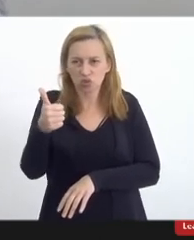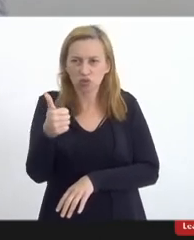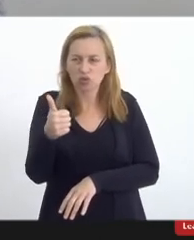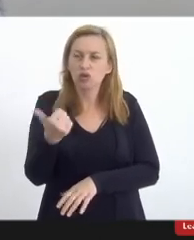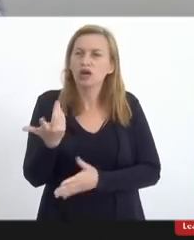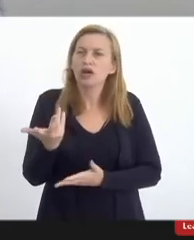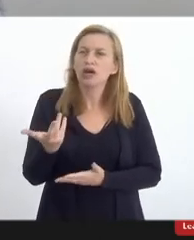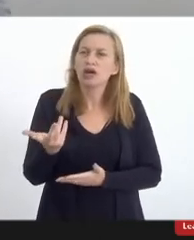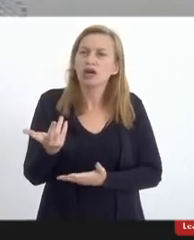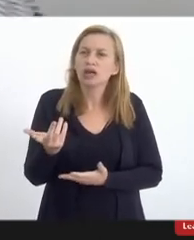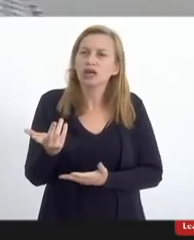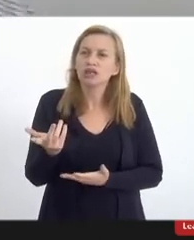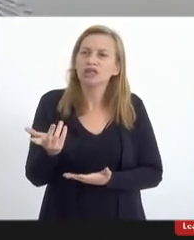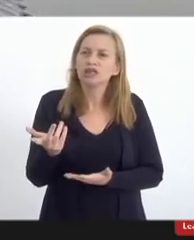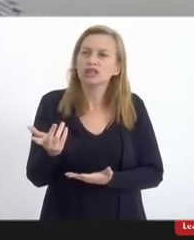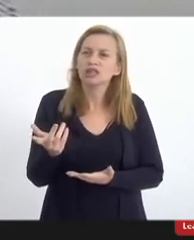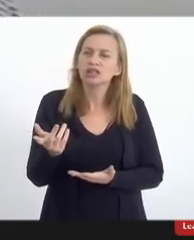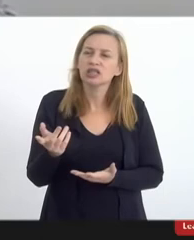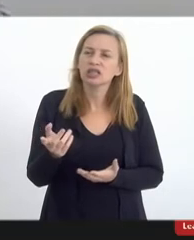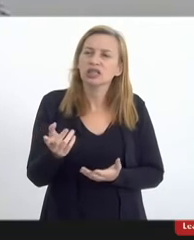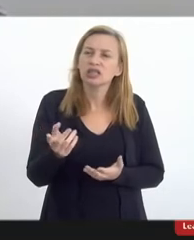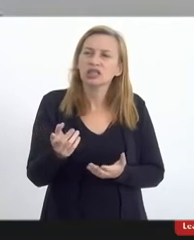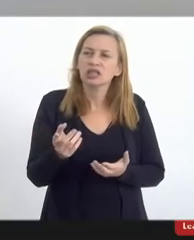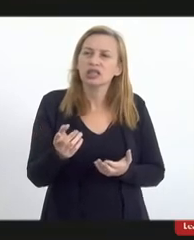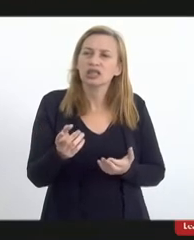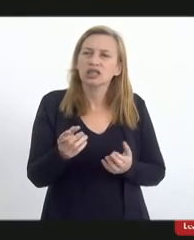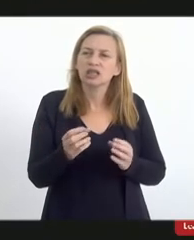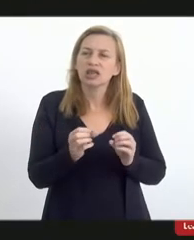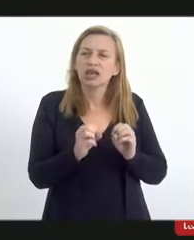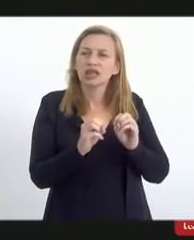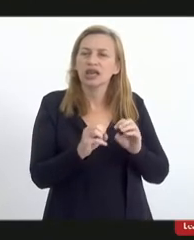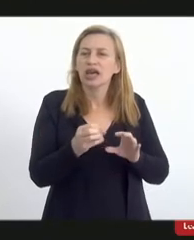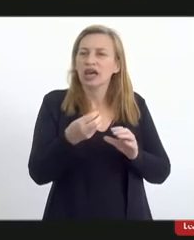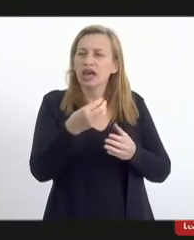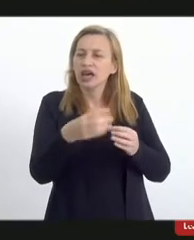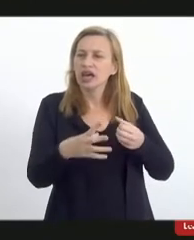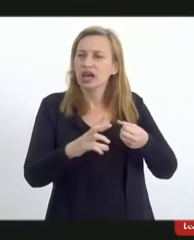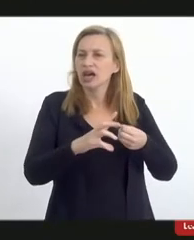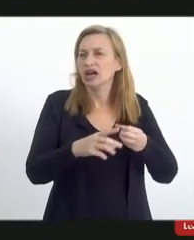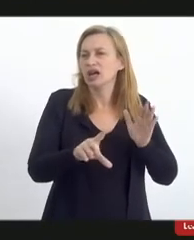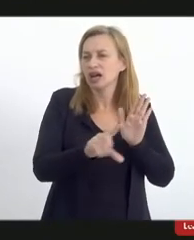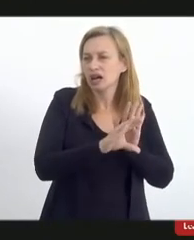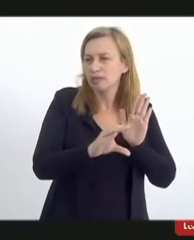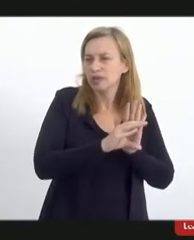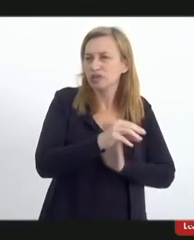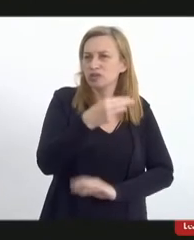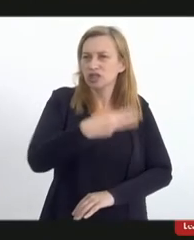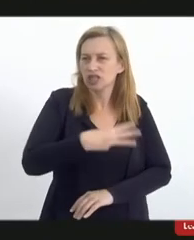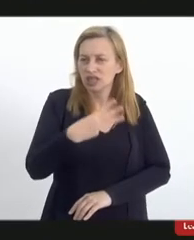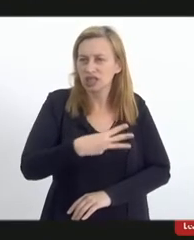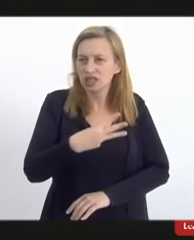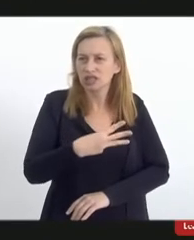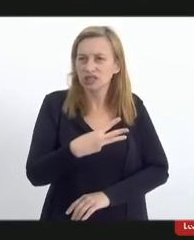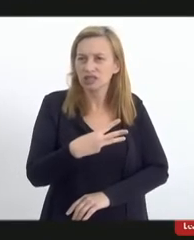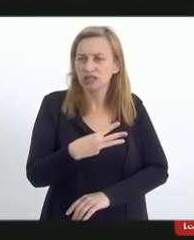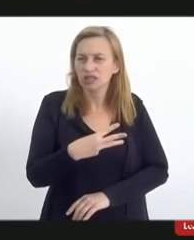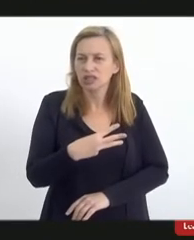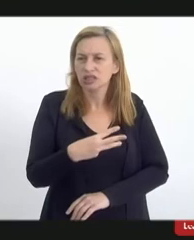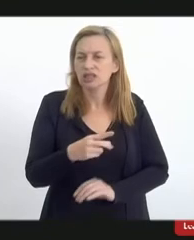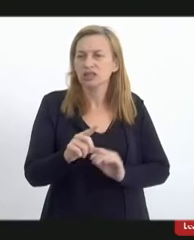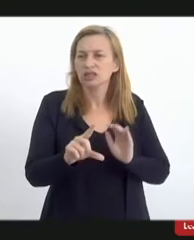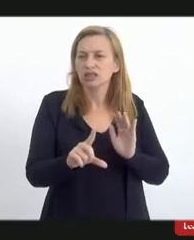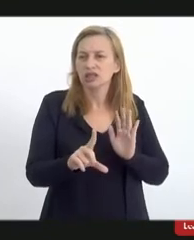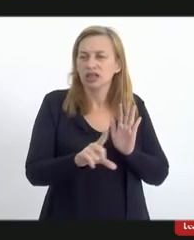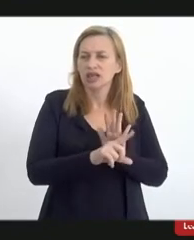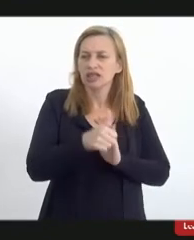busca ela busca na verdade disciplinar o capítulo 3 da lei 8.113 que é a lei que instituiu o